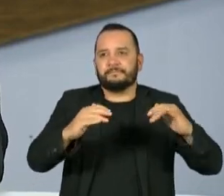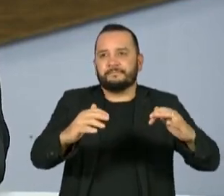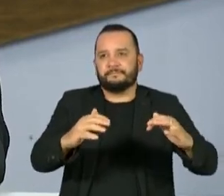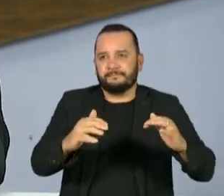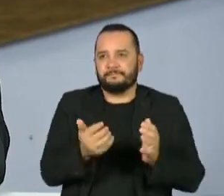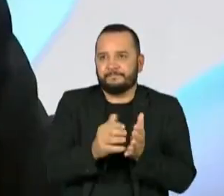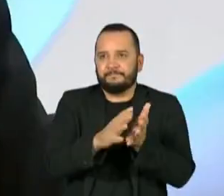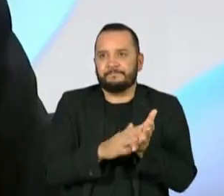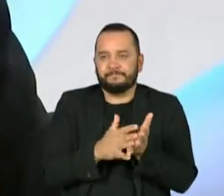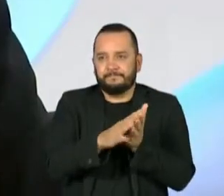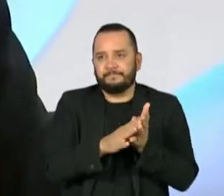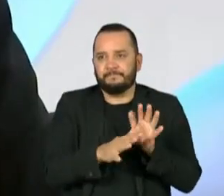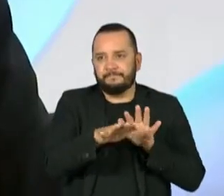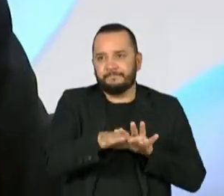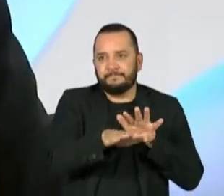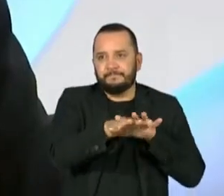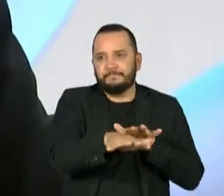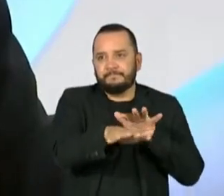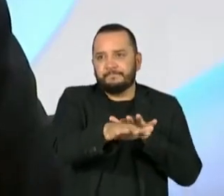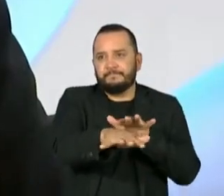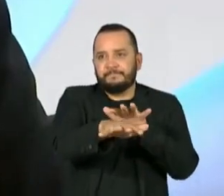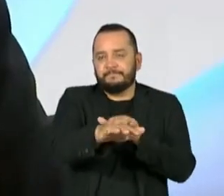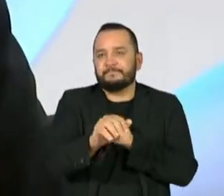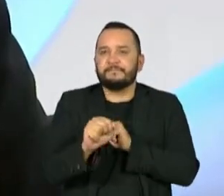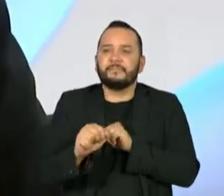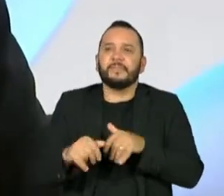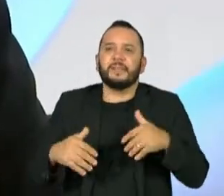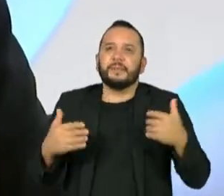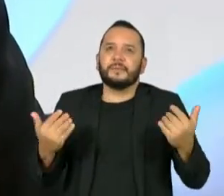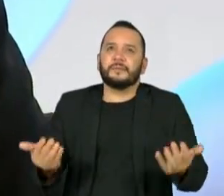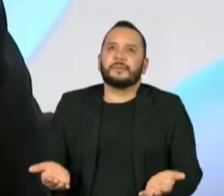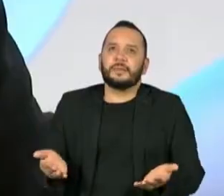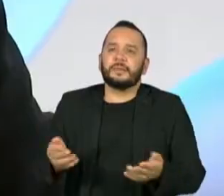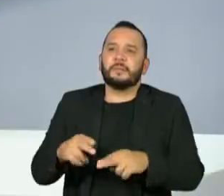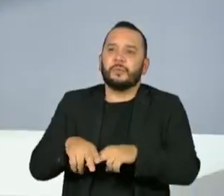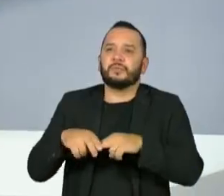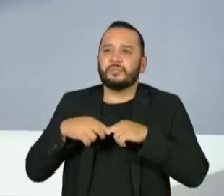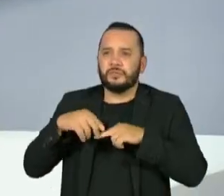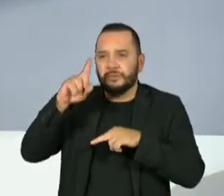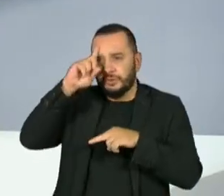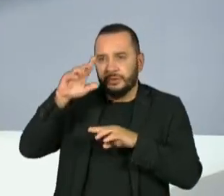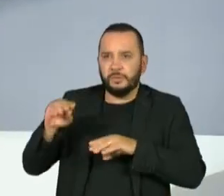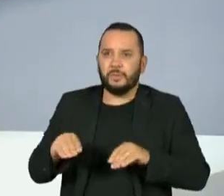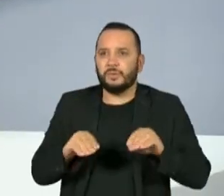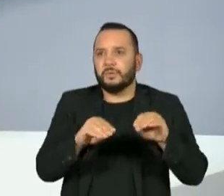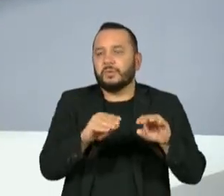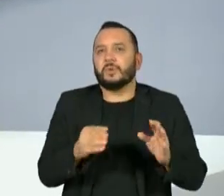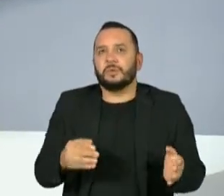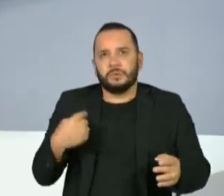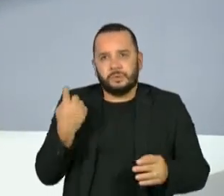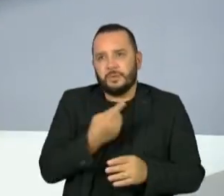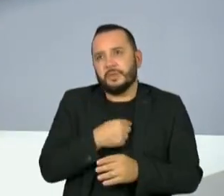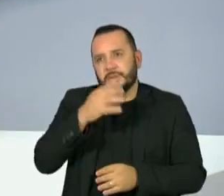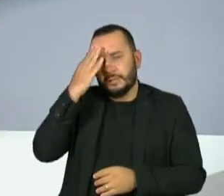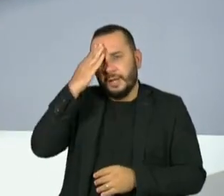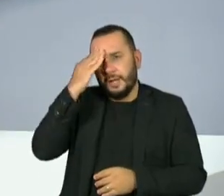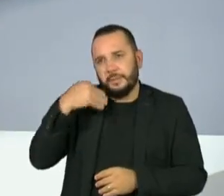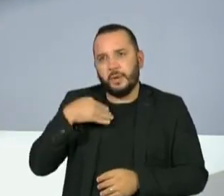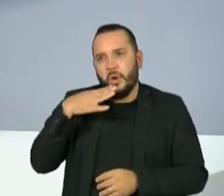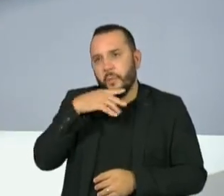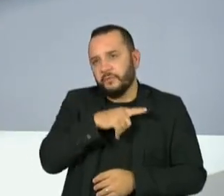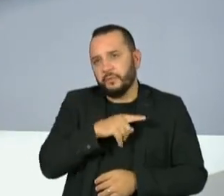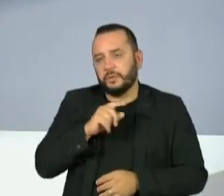senhor se, enfim, o senhor poderia nos falar exatamente quais foram os motivos desse adiamento, que a gente sabe, obviamente, não foi uma questão só